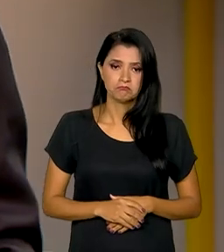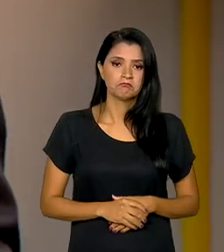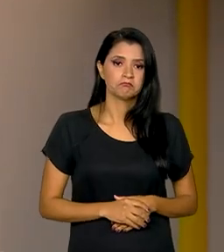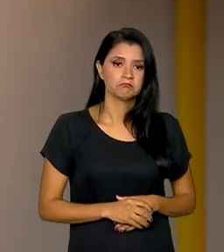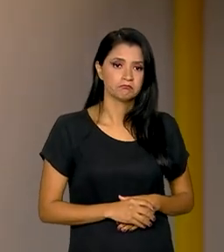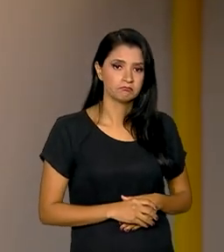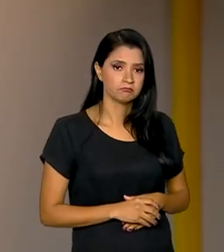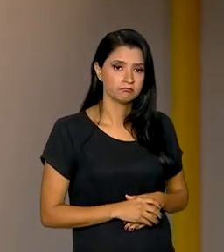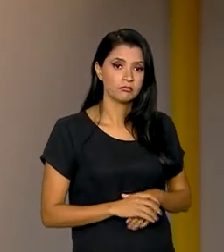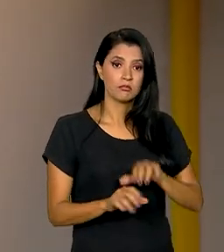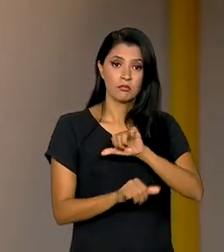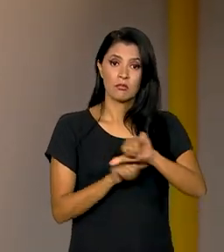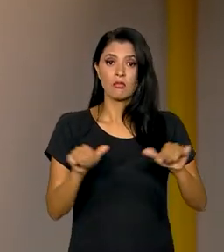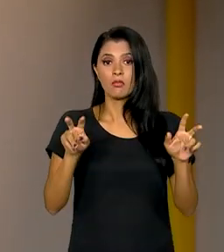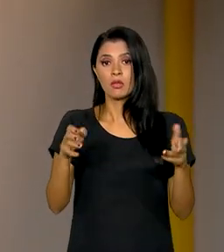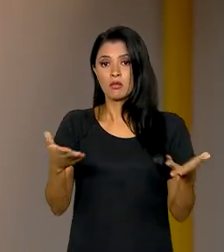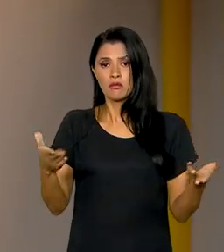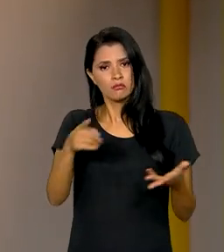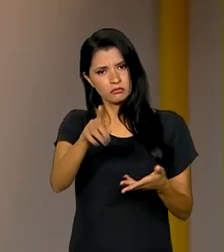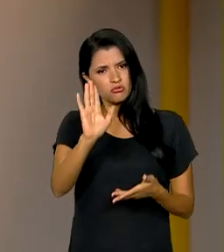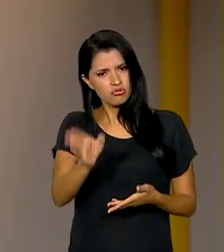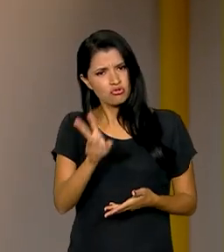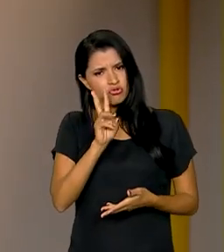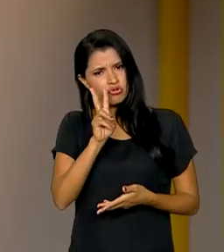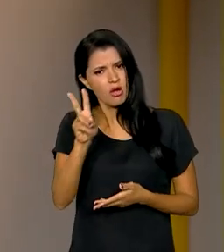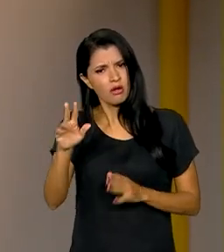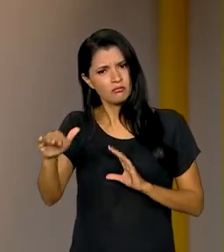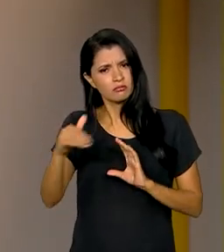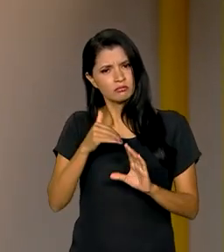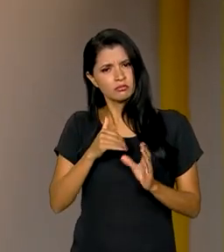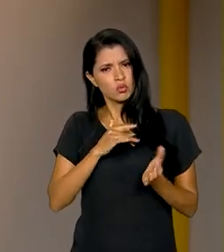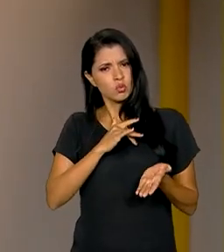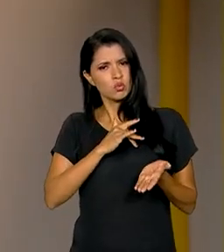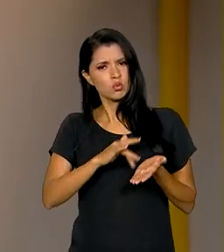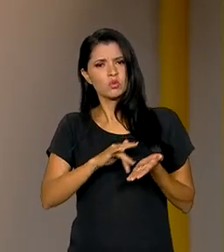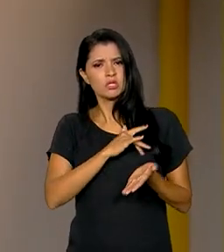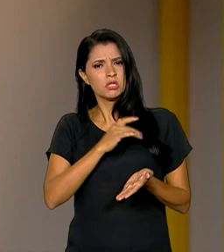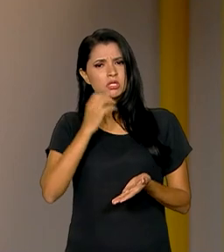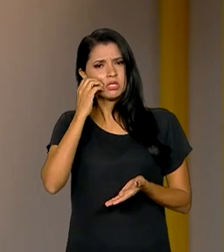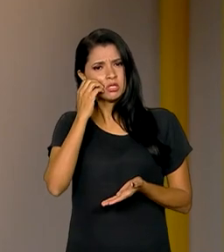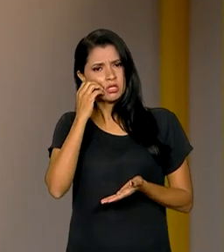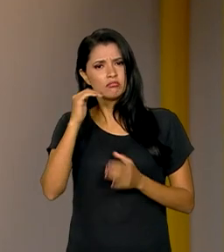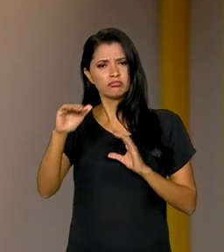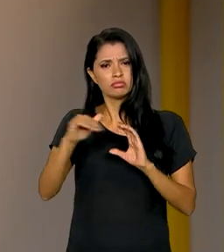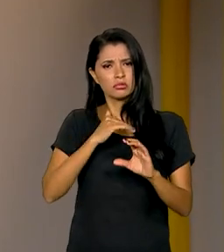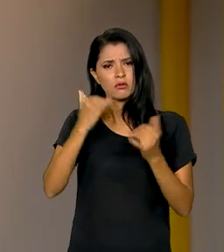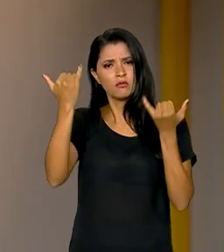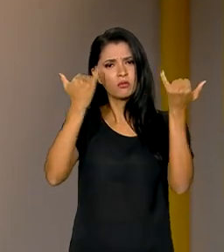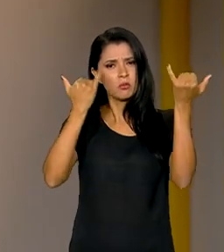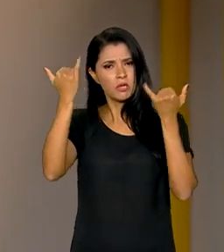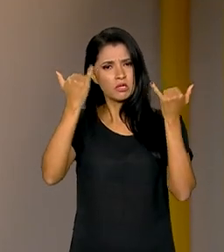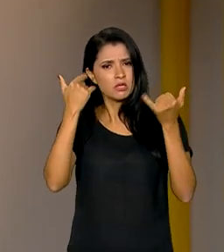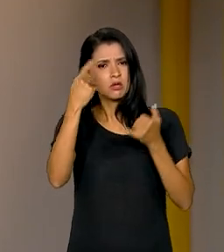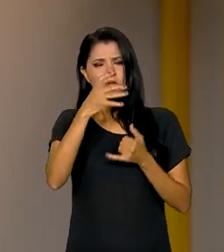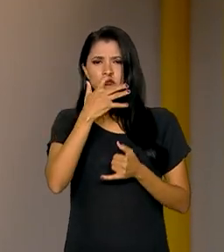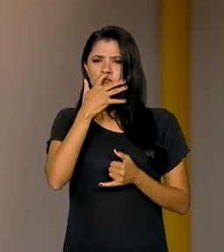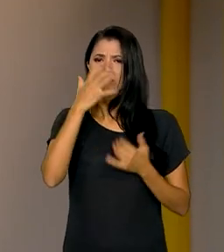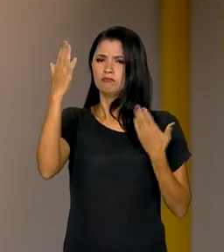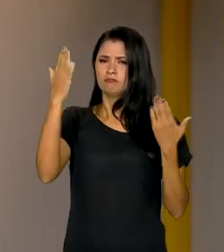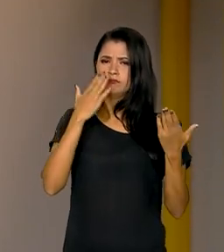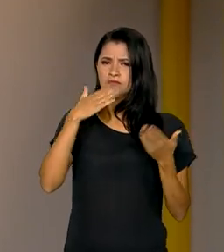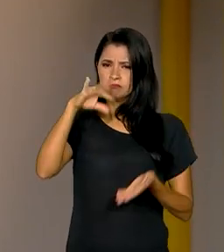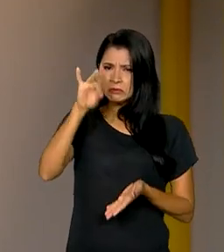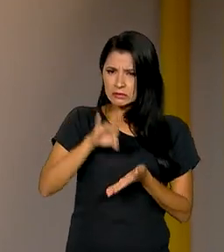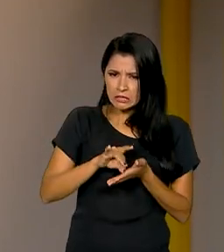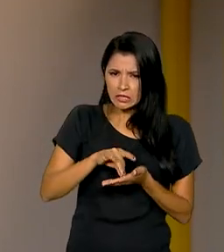Mudando de assunto agora, você talvez já tenha recebido no celular mensagens e informações que colocam em xeque a